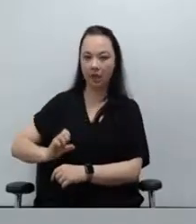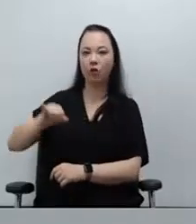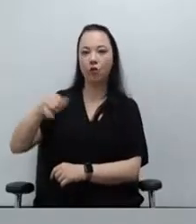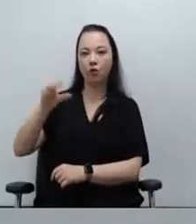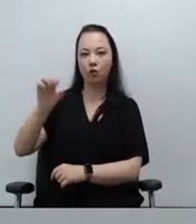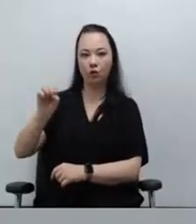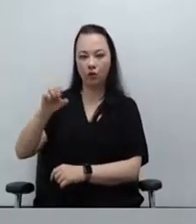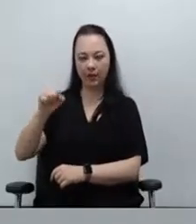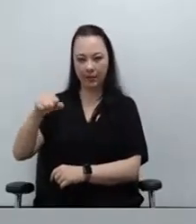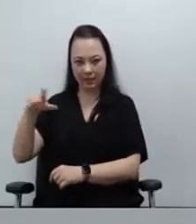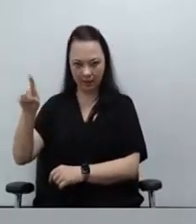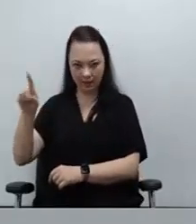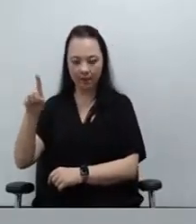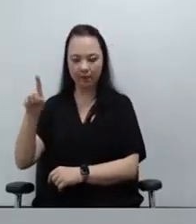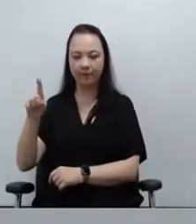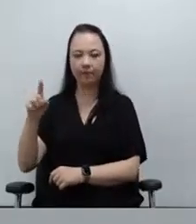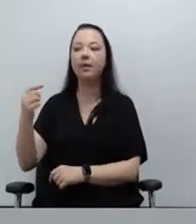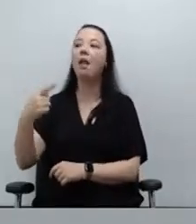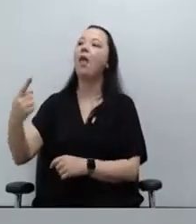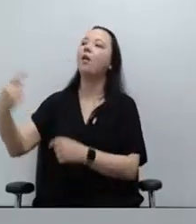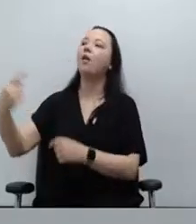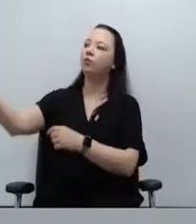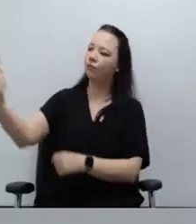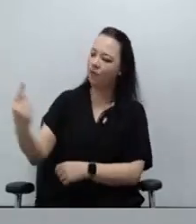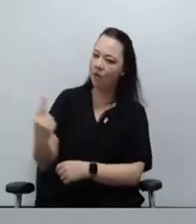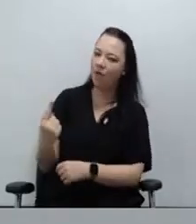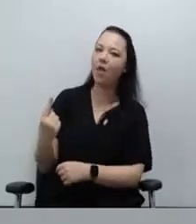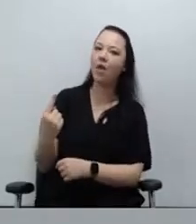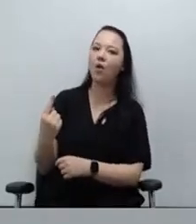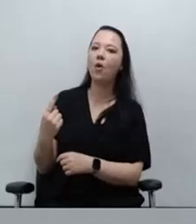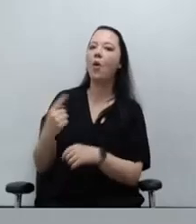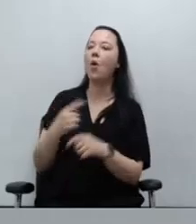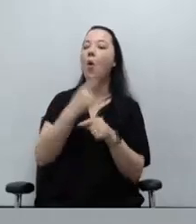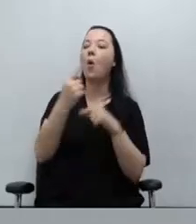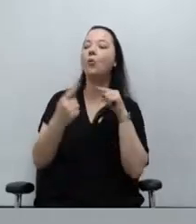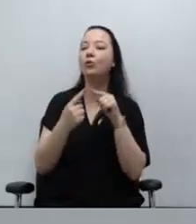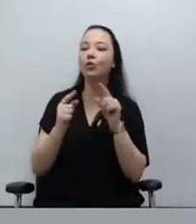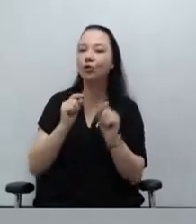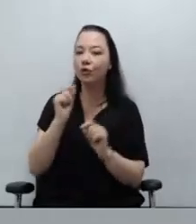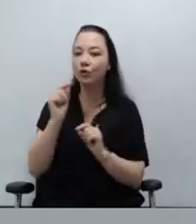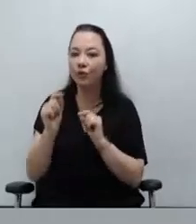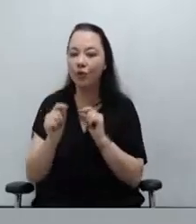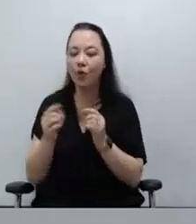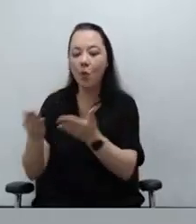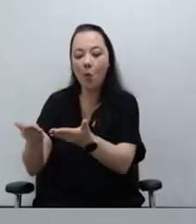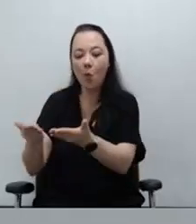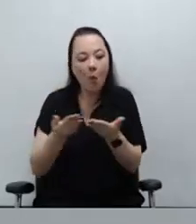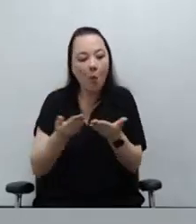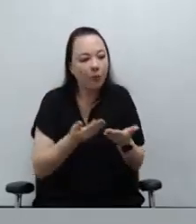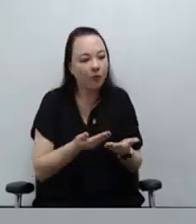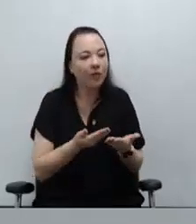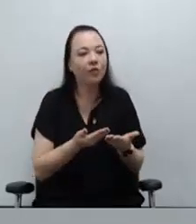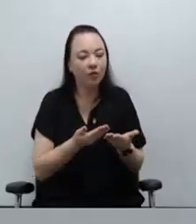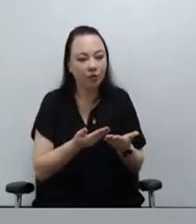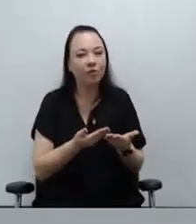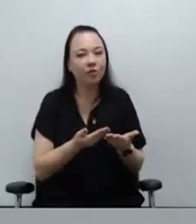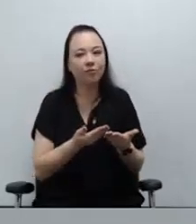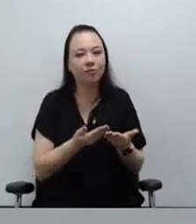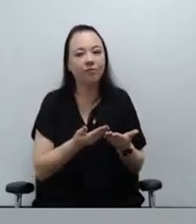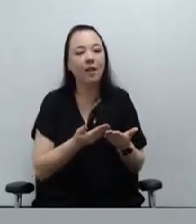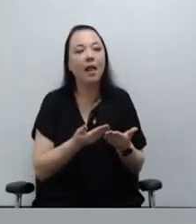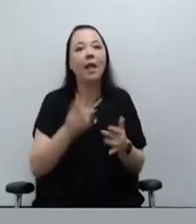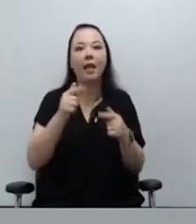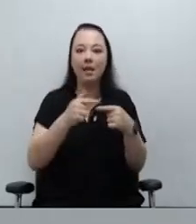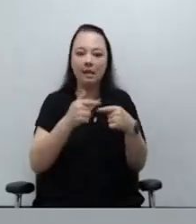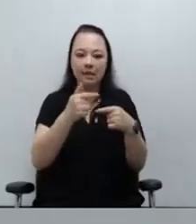sede da Defensoria Pública do Estado para entregar para a Defensoria Pública Geral um convite de uma cerimônia que vai ser realizada na